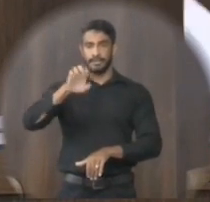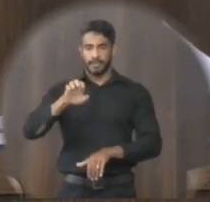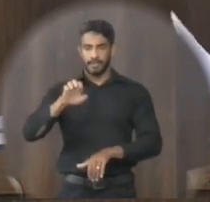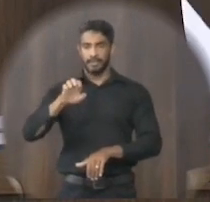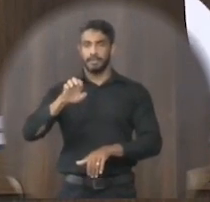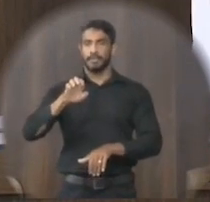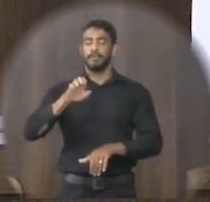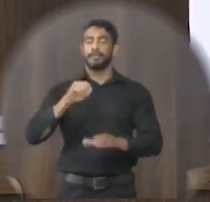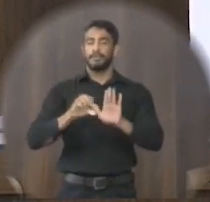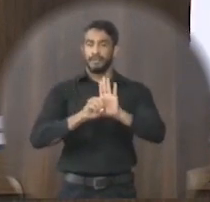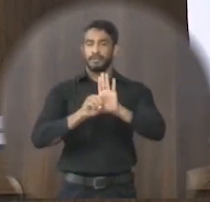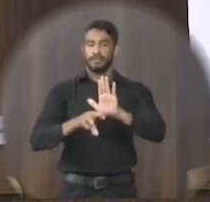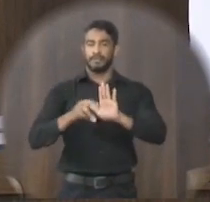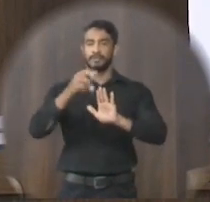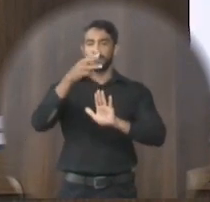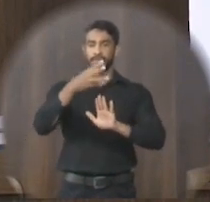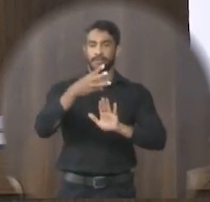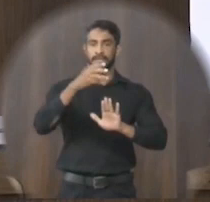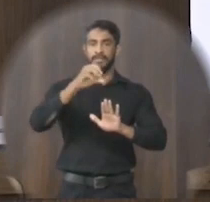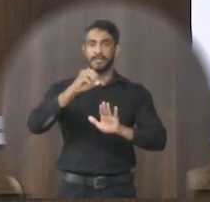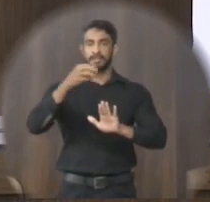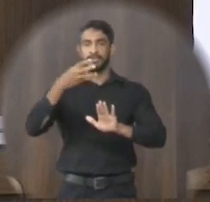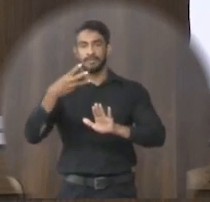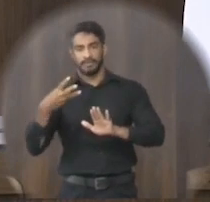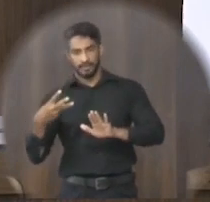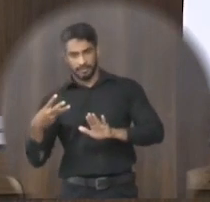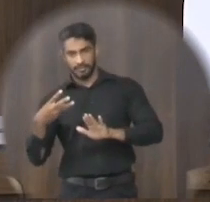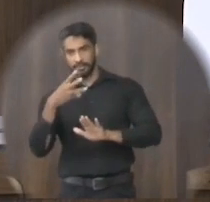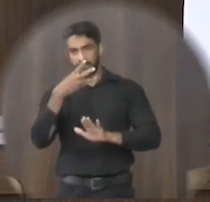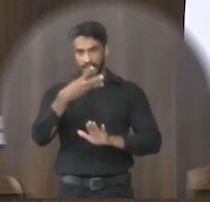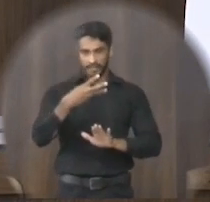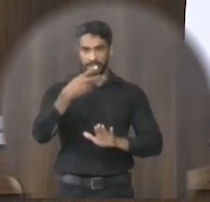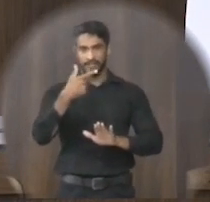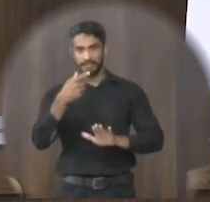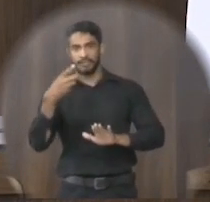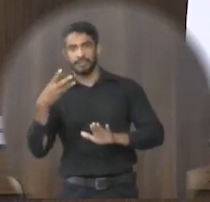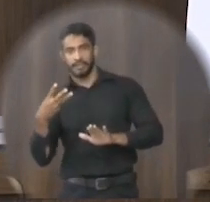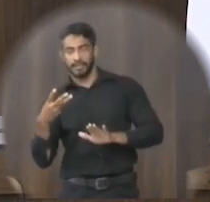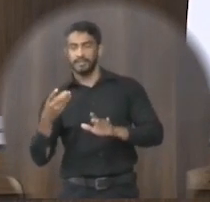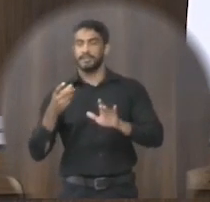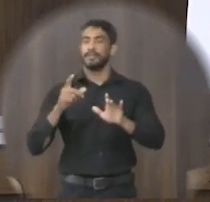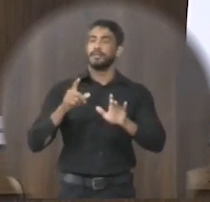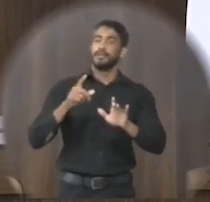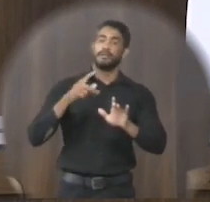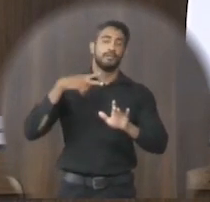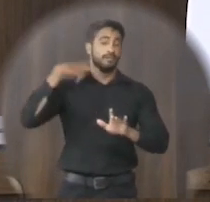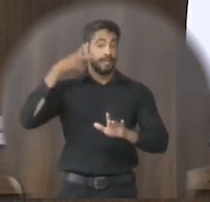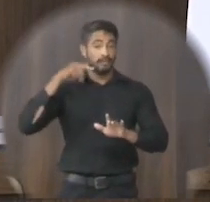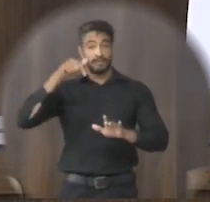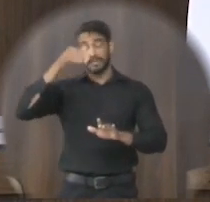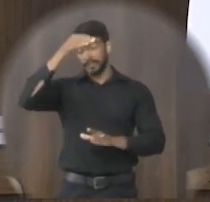a senhora tá pedindo aqui solicitando aqui uma reunião até dia 10 para com os vereadores dessa casa